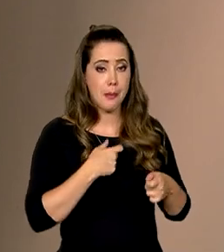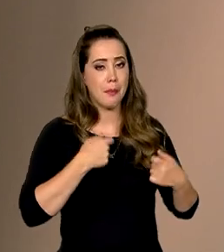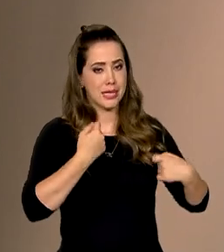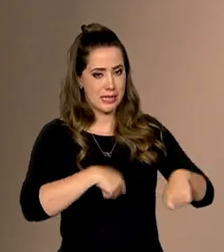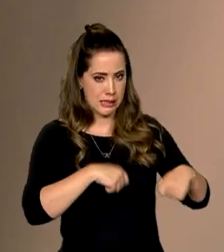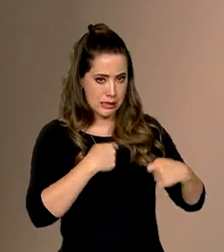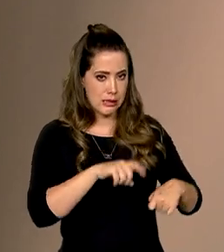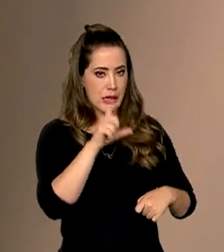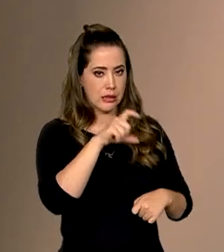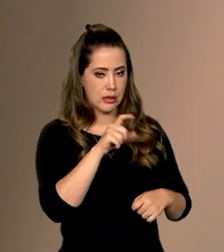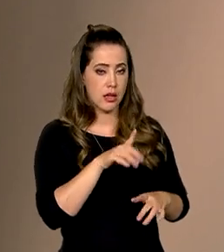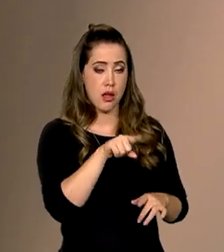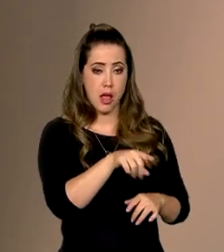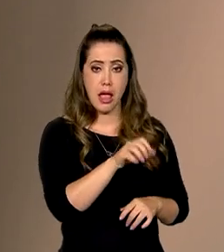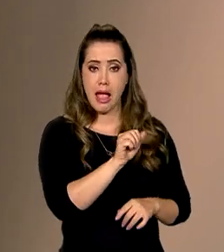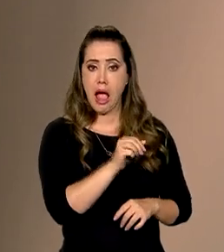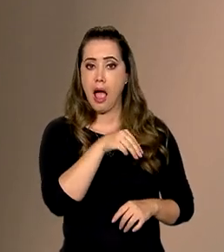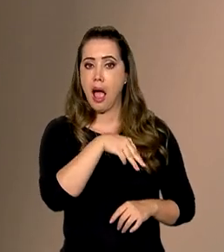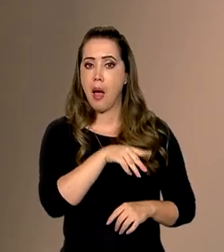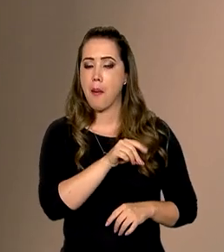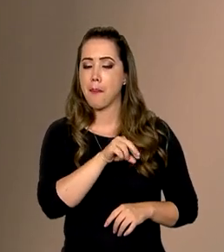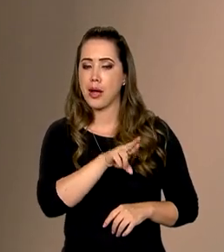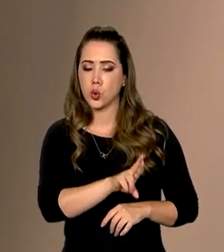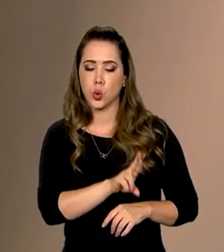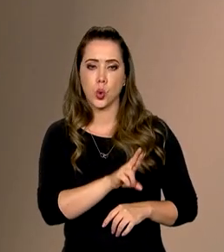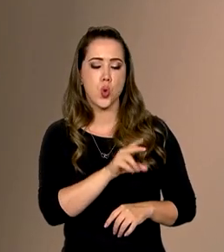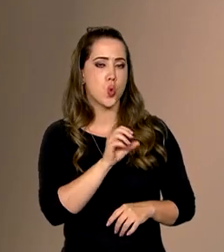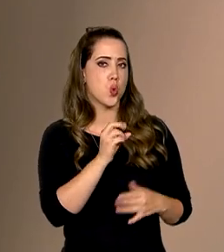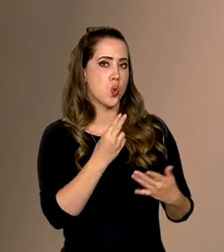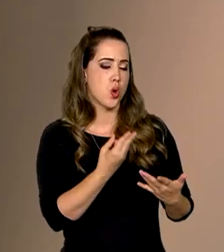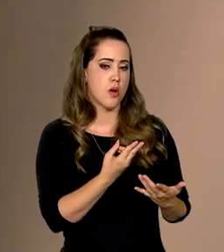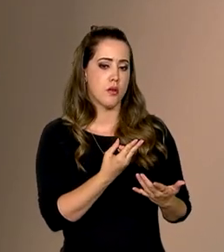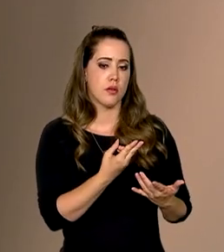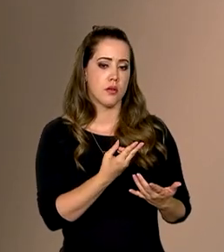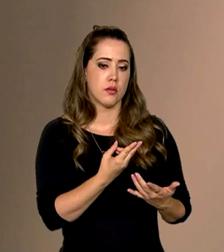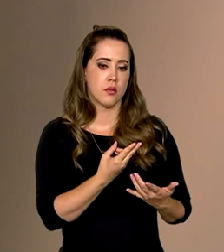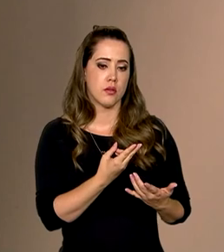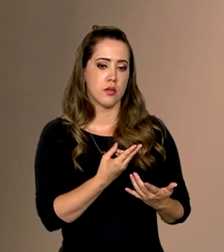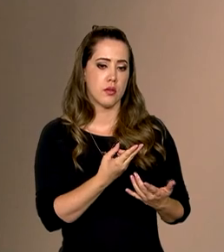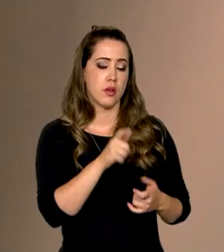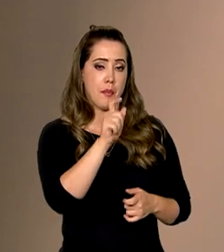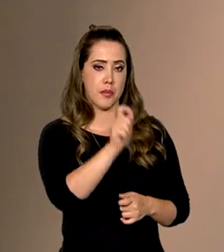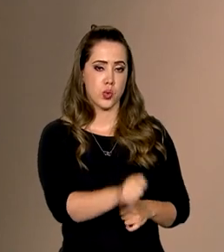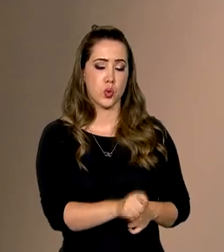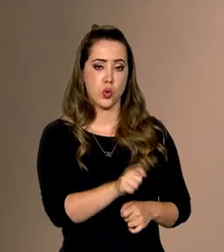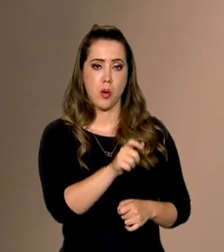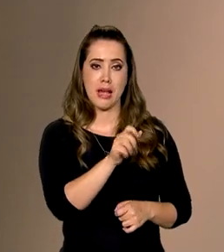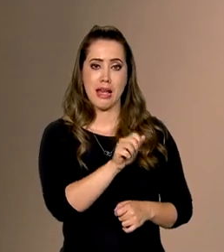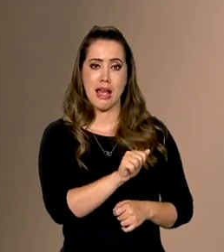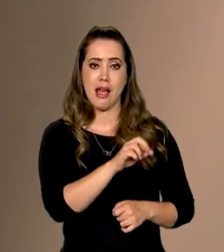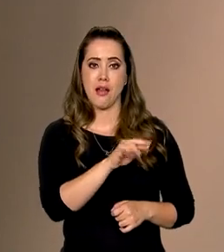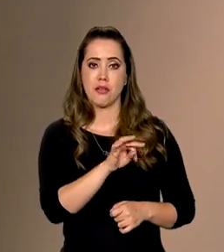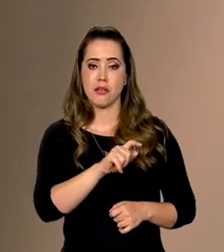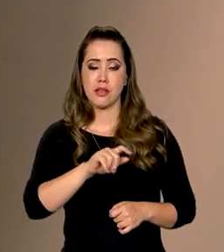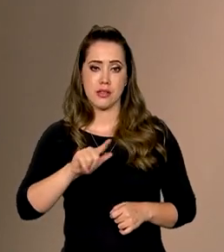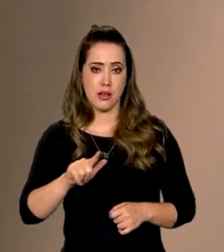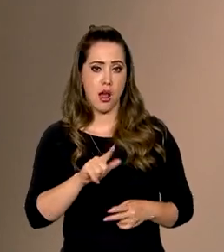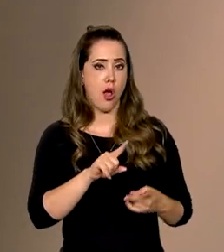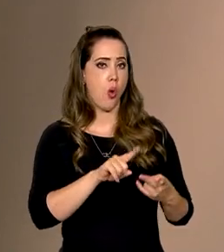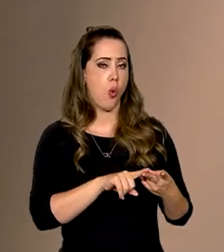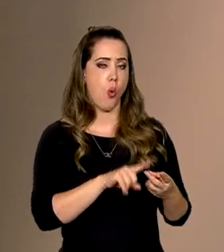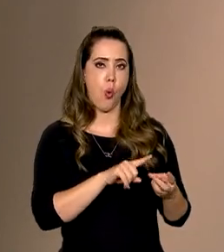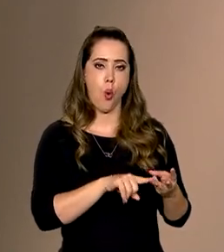sejam eles pescadores amador, sejam eles pescadores artesanal, seja ele pescador